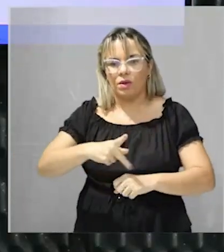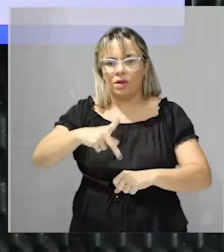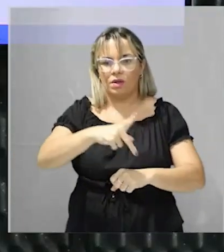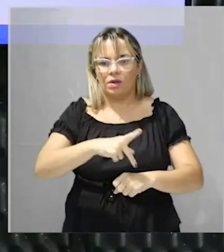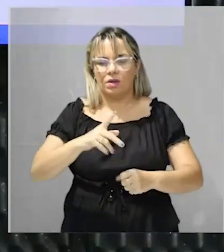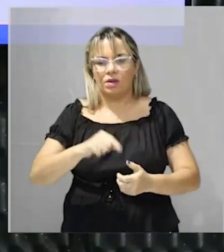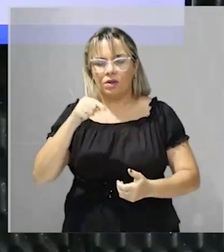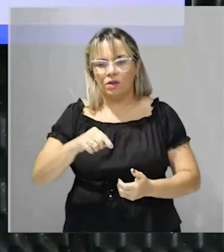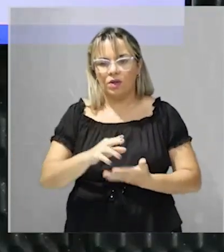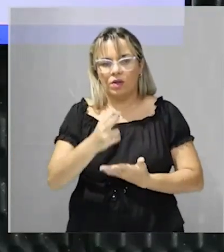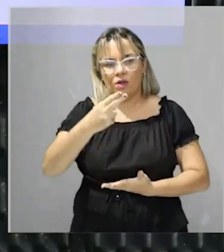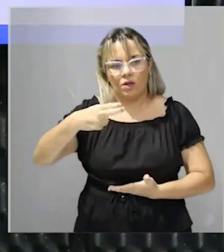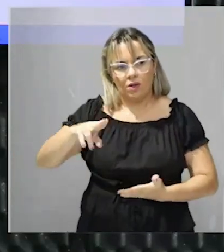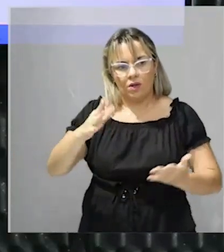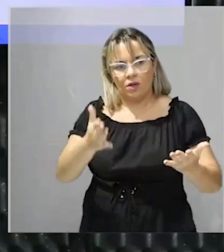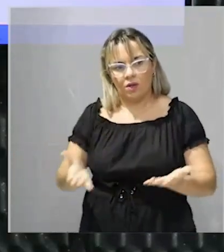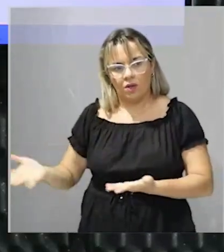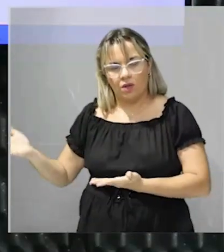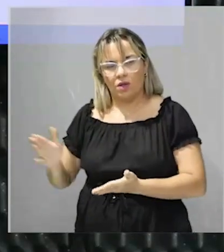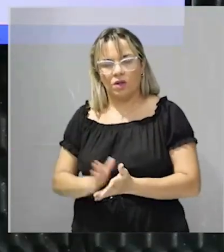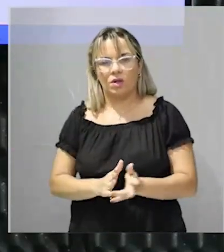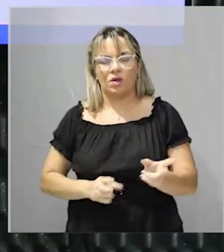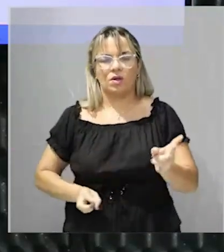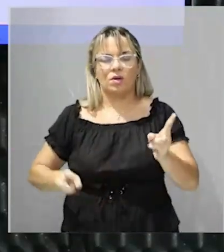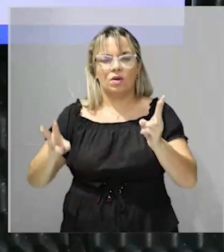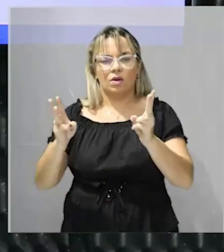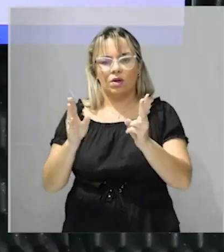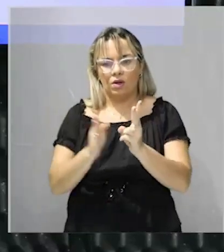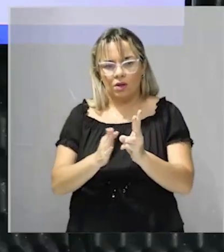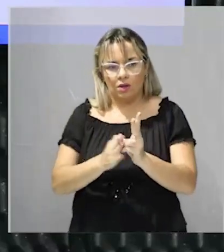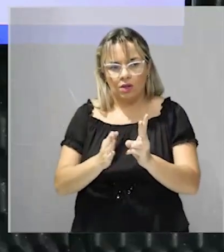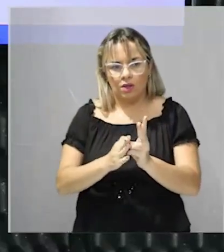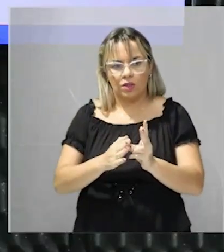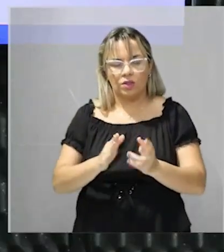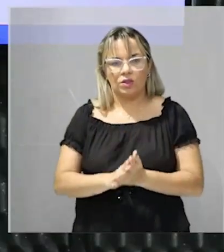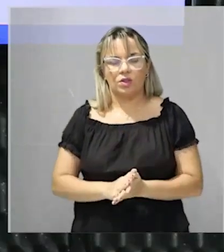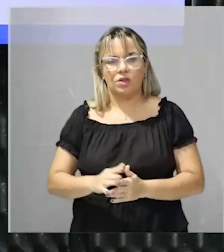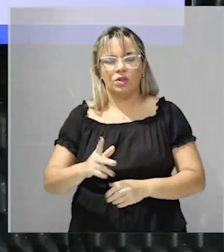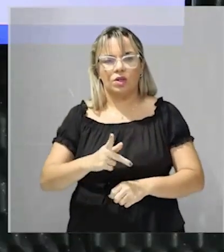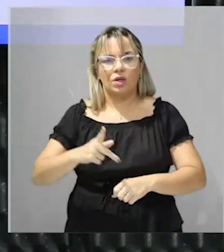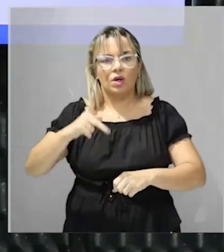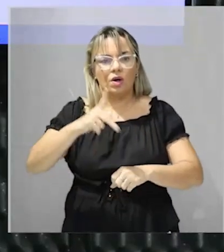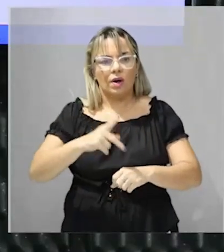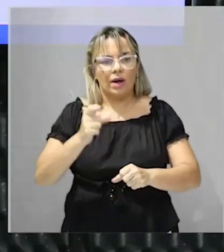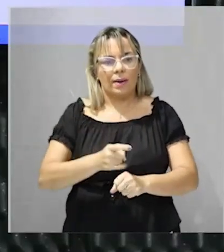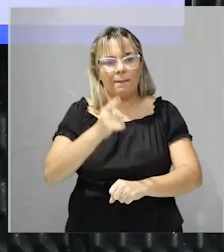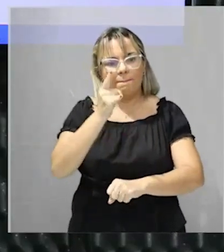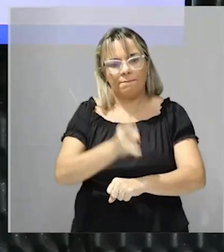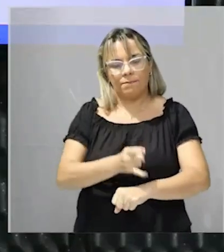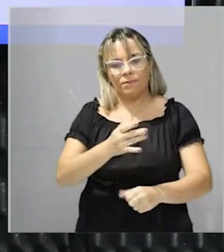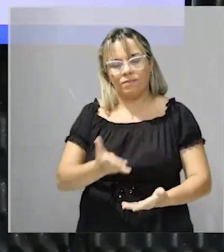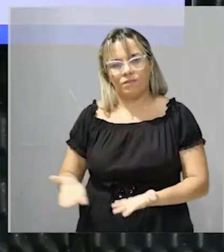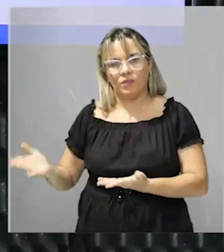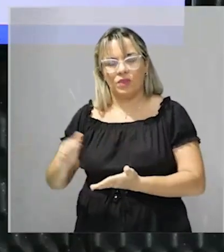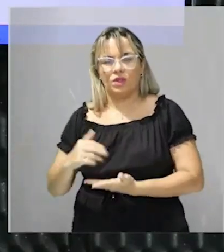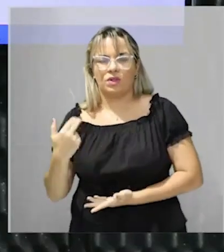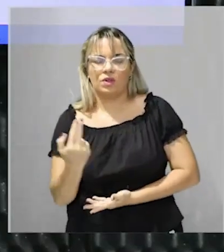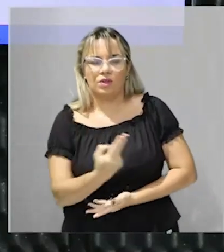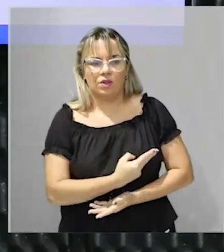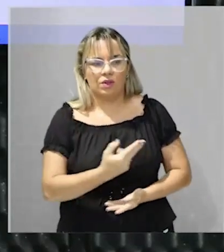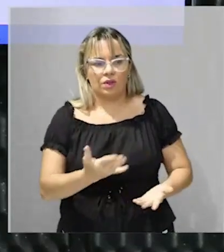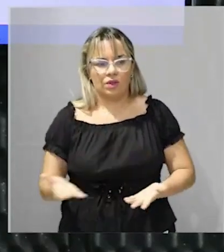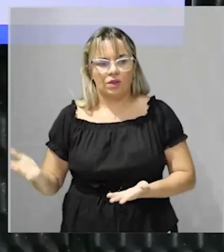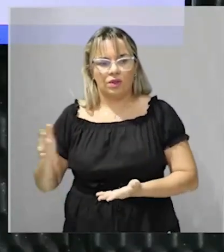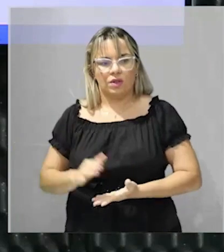nativa ou seja de Haiti nós estamos falando no texto e ele finaliza dizendo